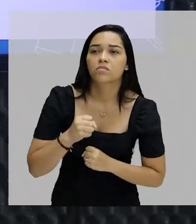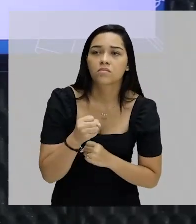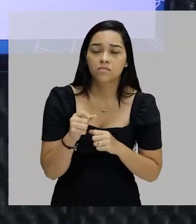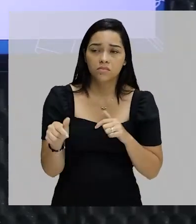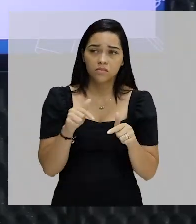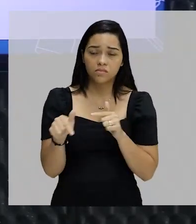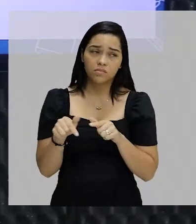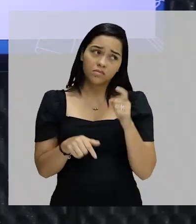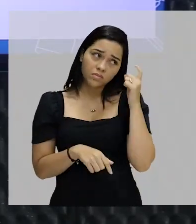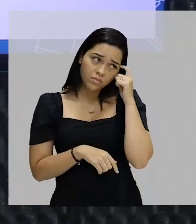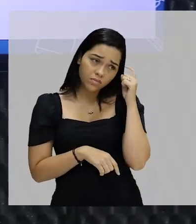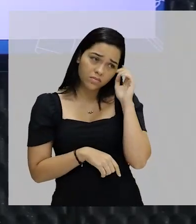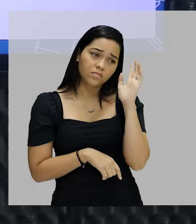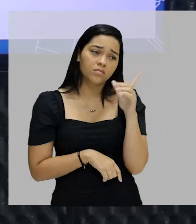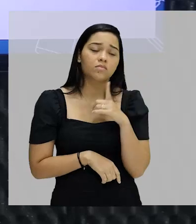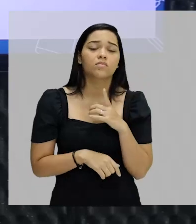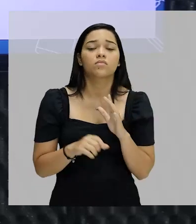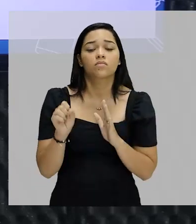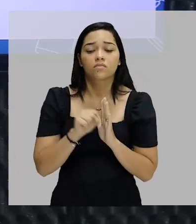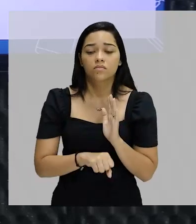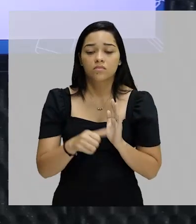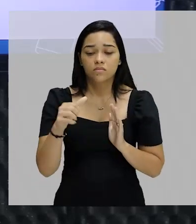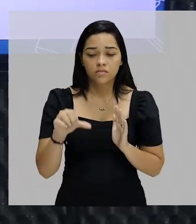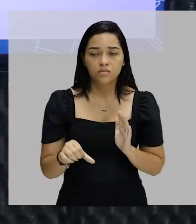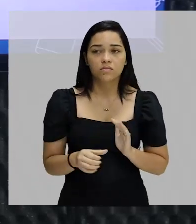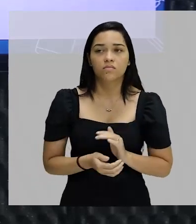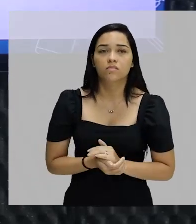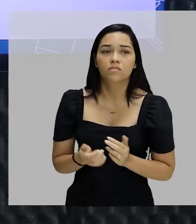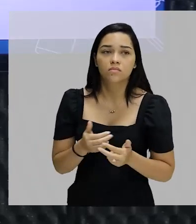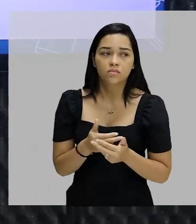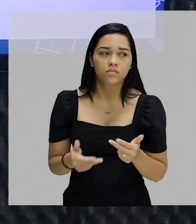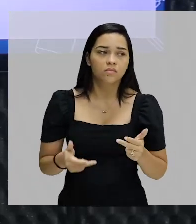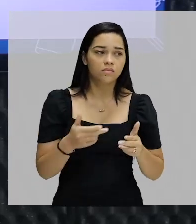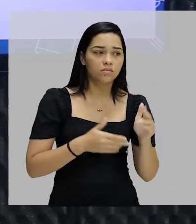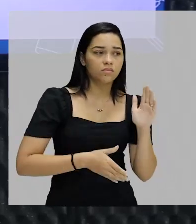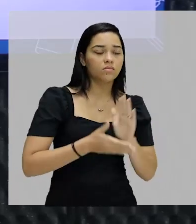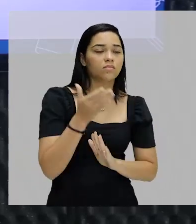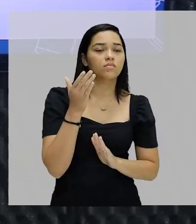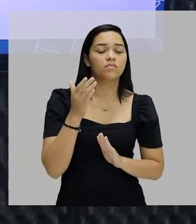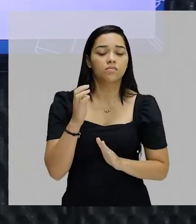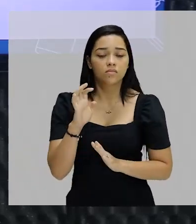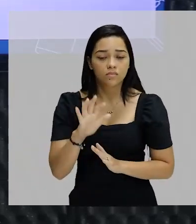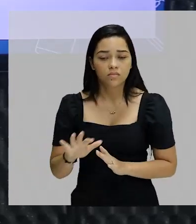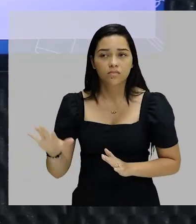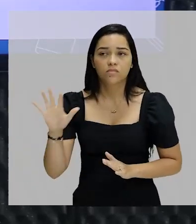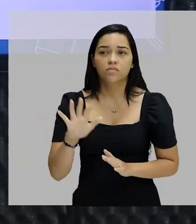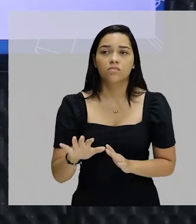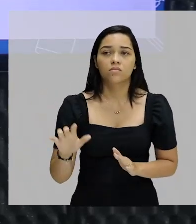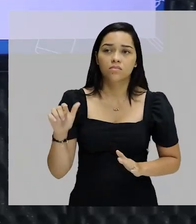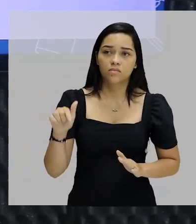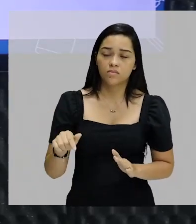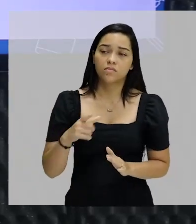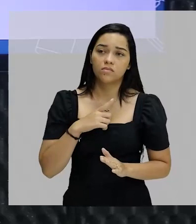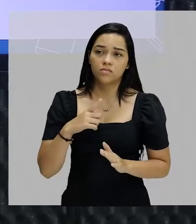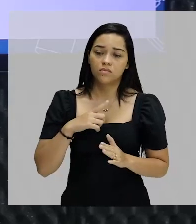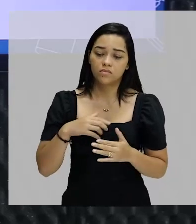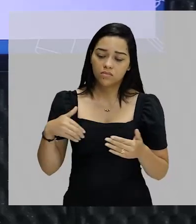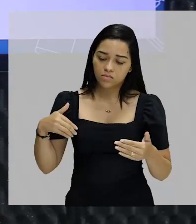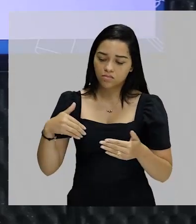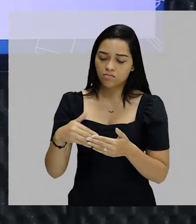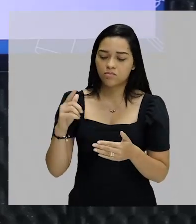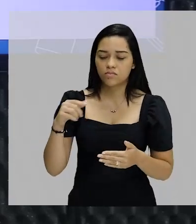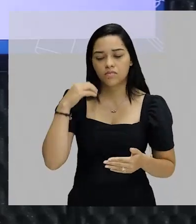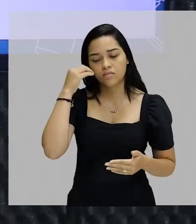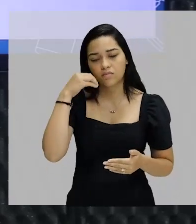trabalhar. Essa ideia aí existiu ali no século XIX. De muitos viajantes europeus, inclusive, que aqui estiveram durante algum tempo.